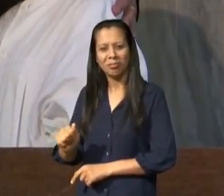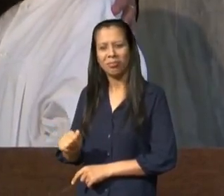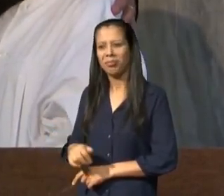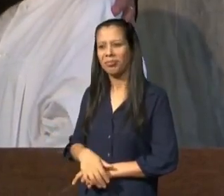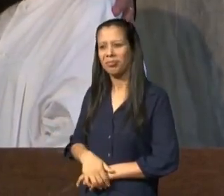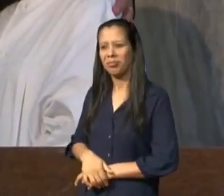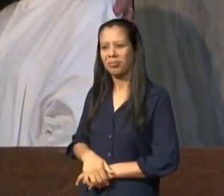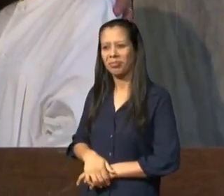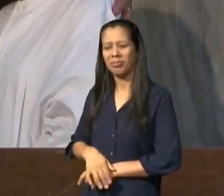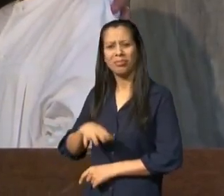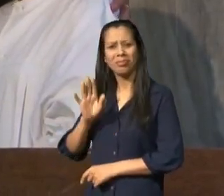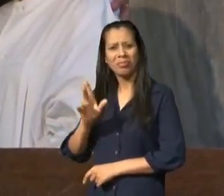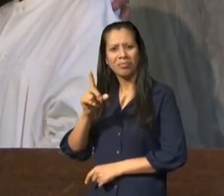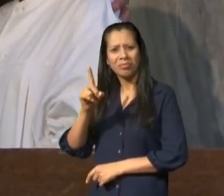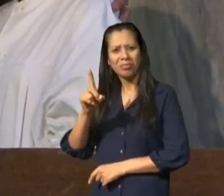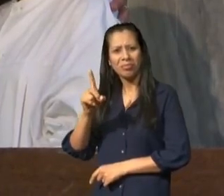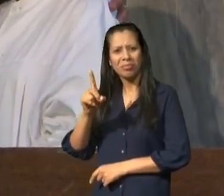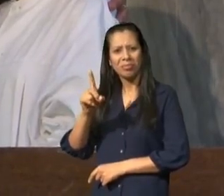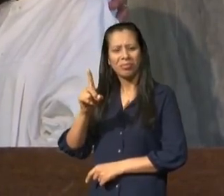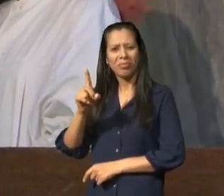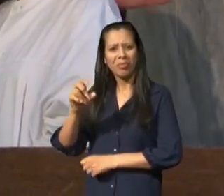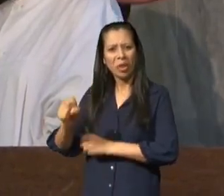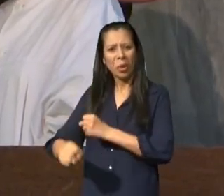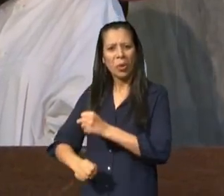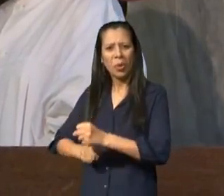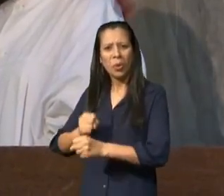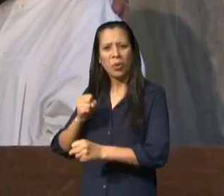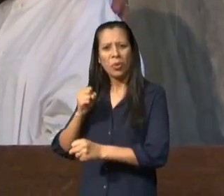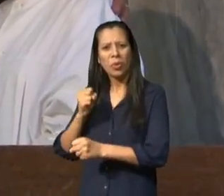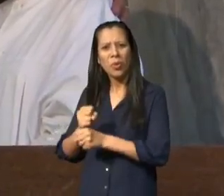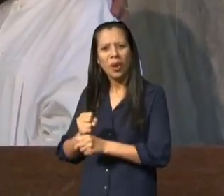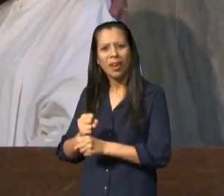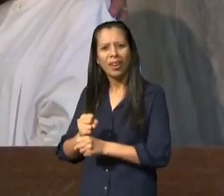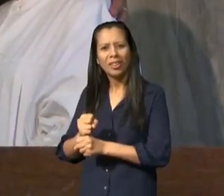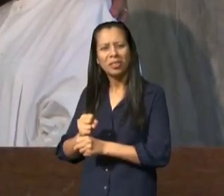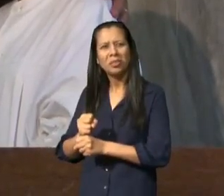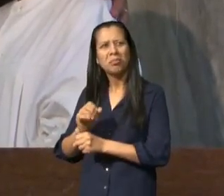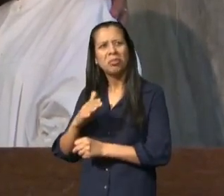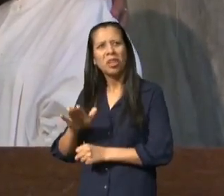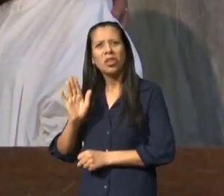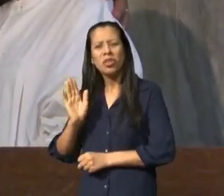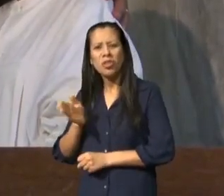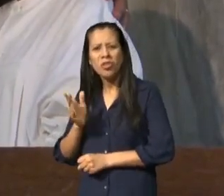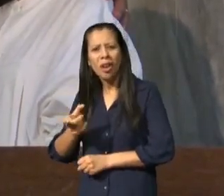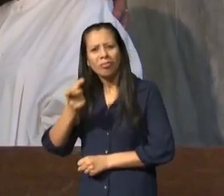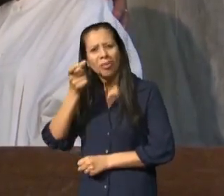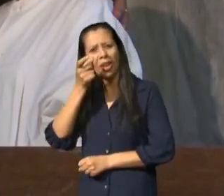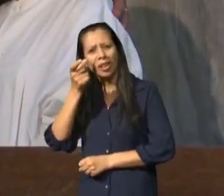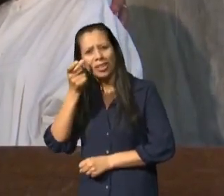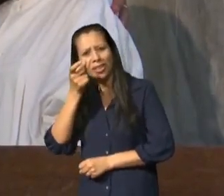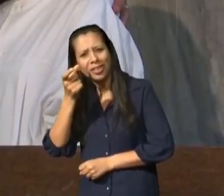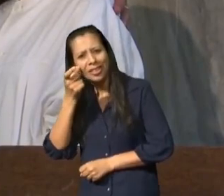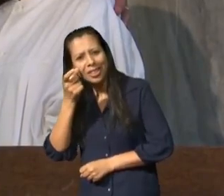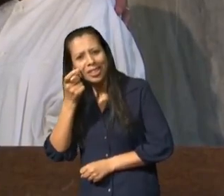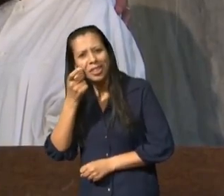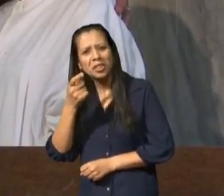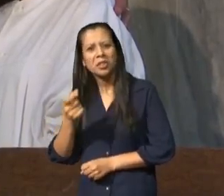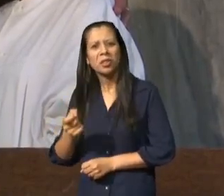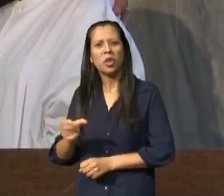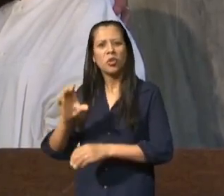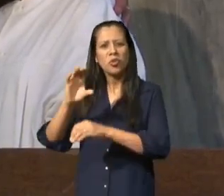e faz muitos meses que eu quero ser adventista sétimo dia mas eu não acho uma igreja e aí a Ellen providenciou